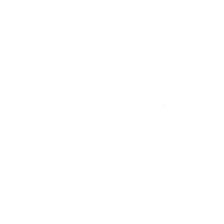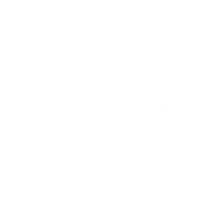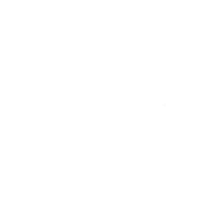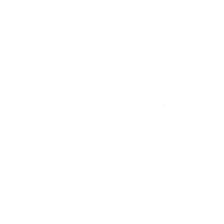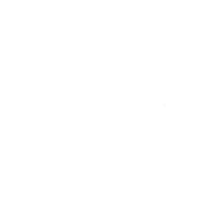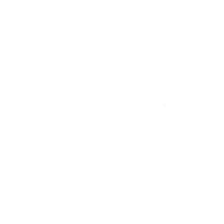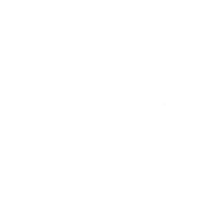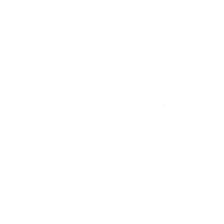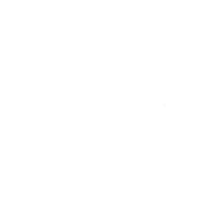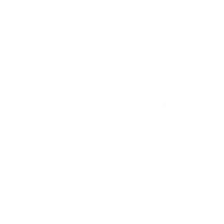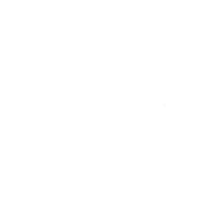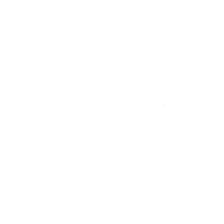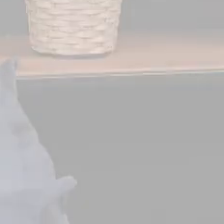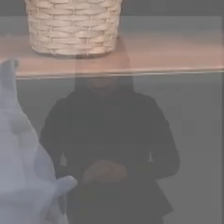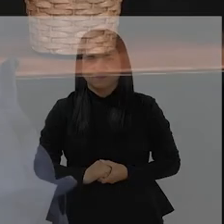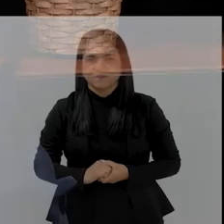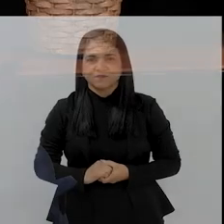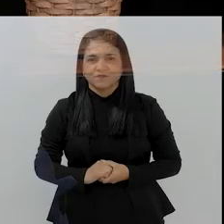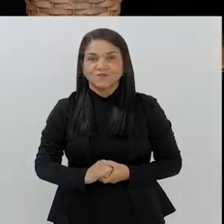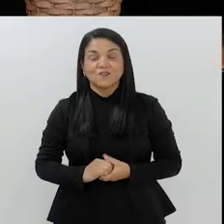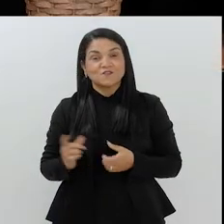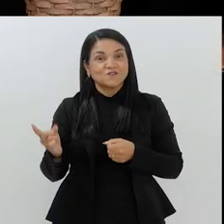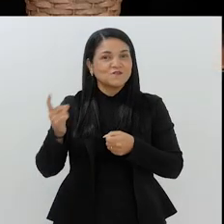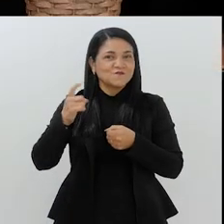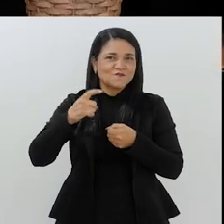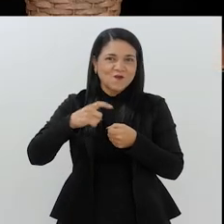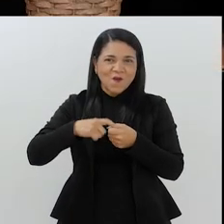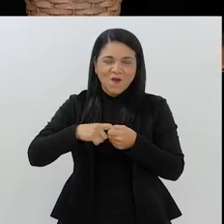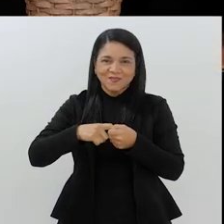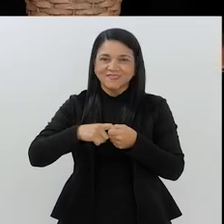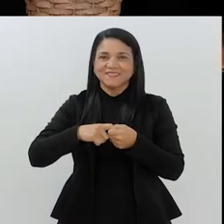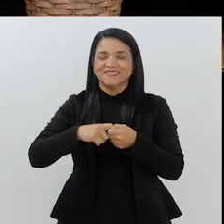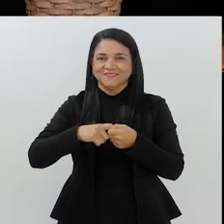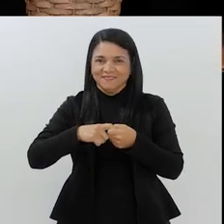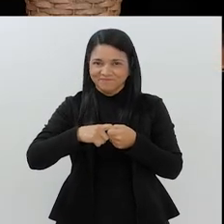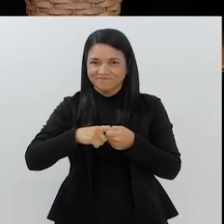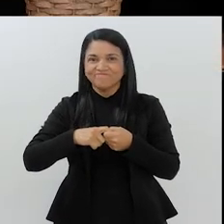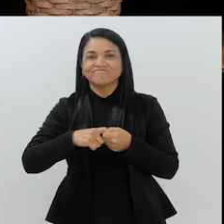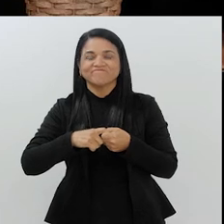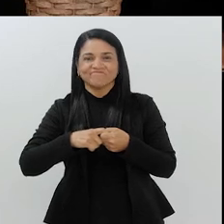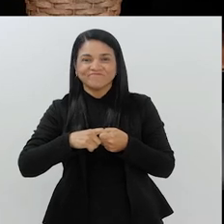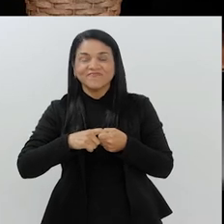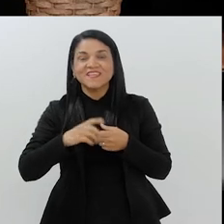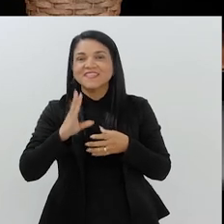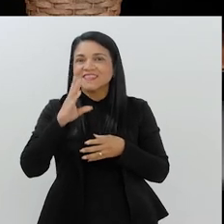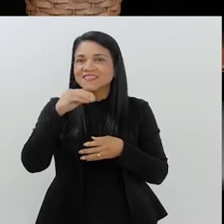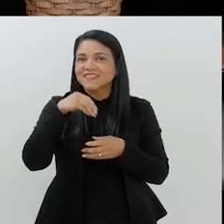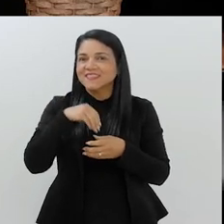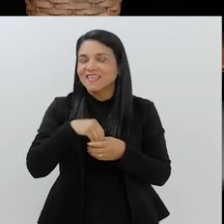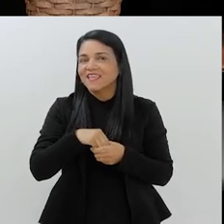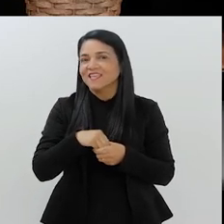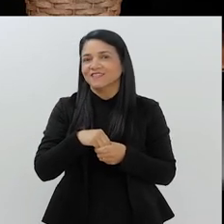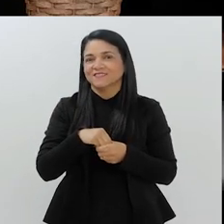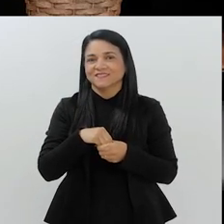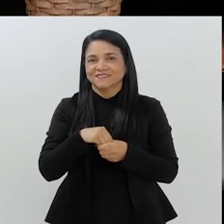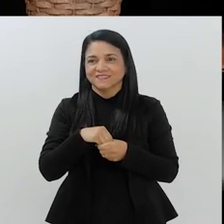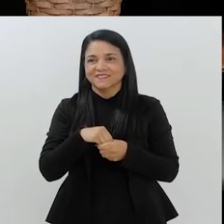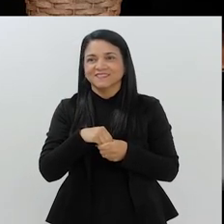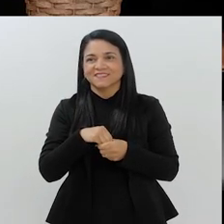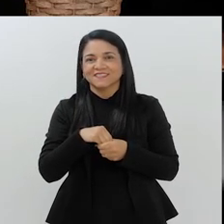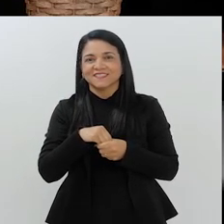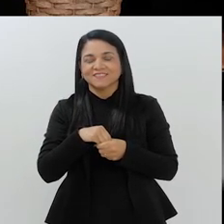Música Que bom estar de volta, né? Dentro desse...